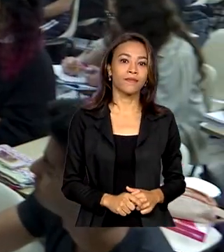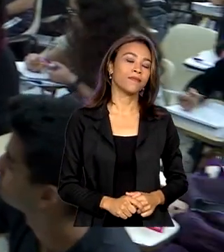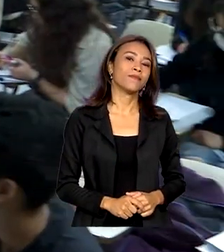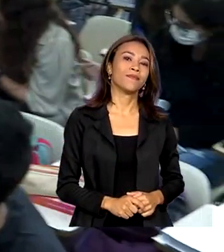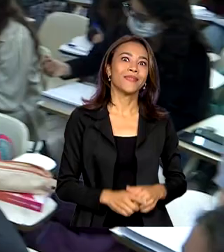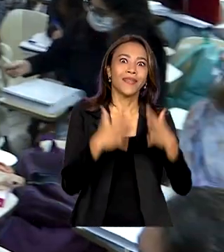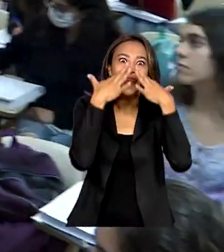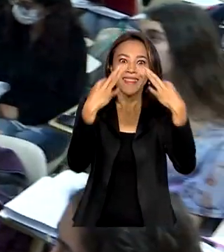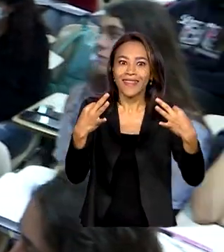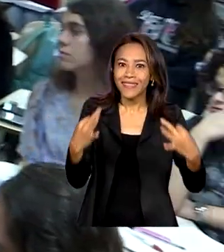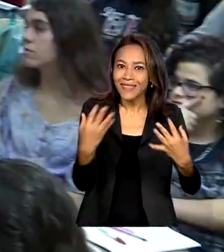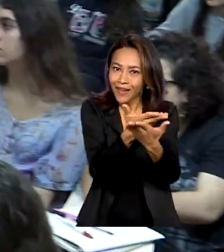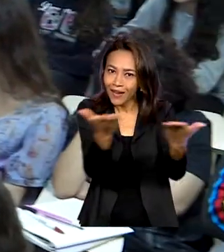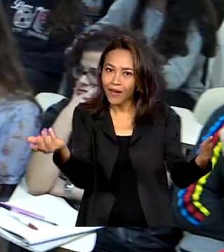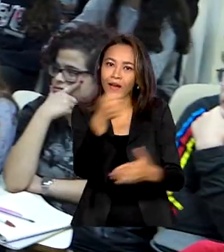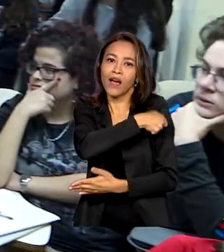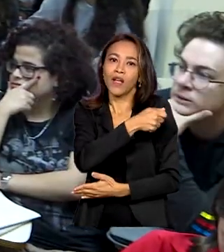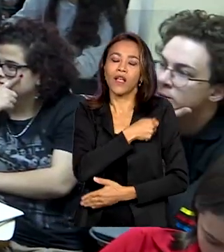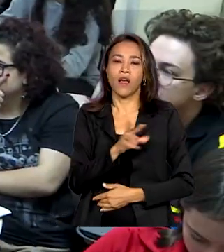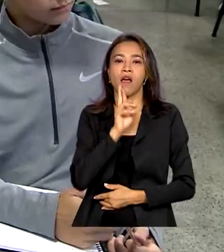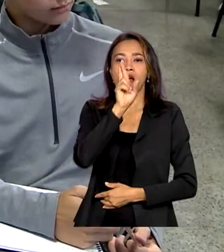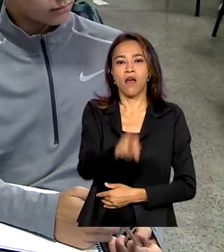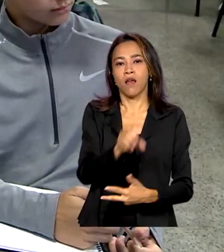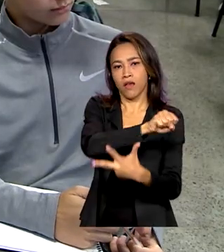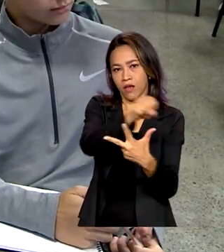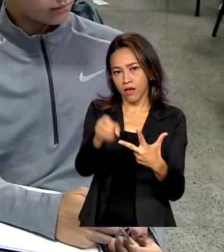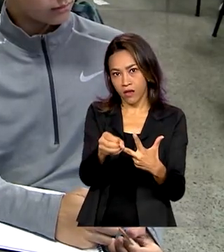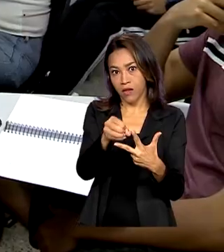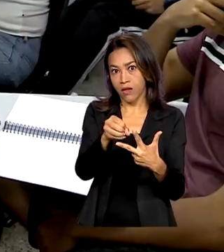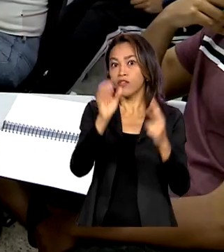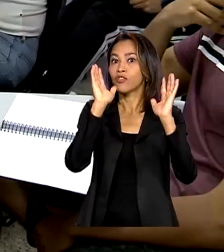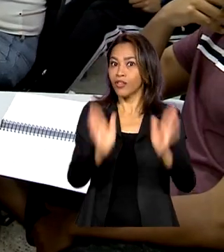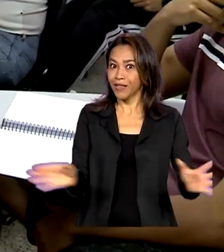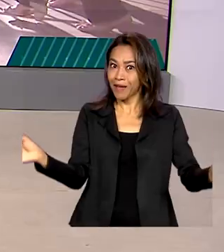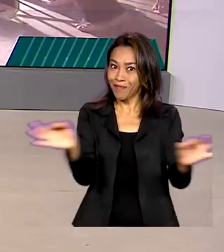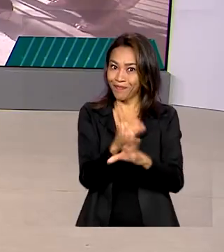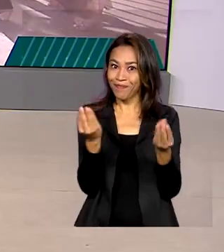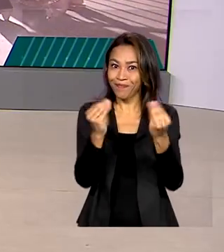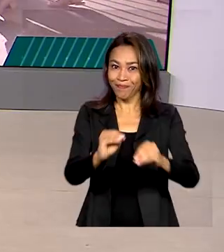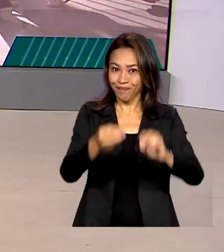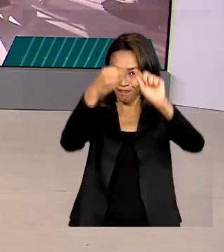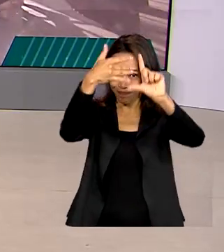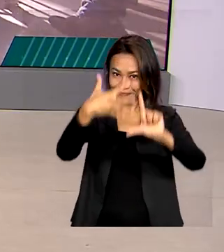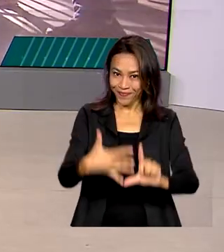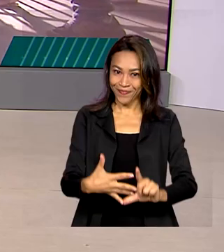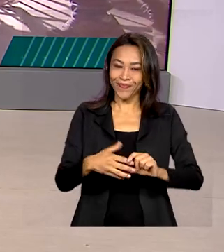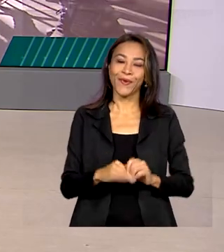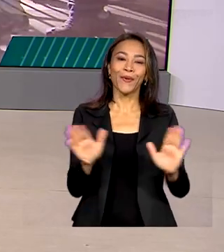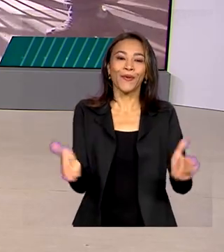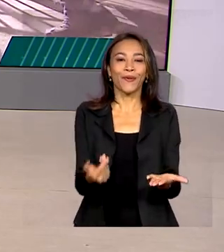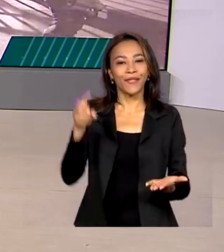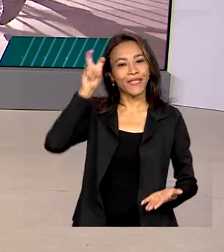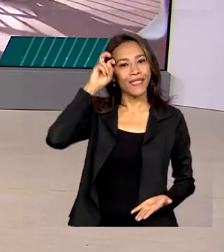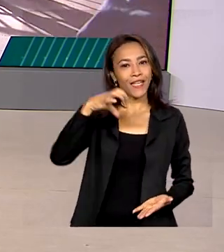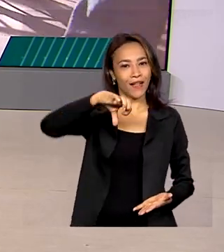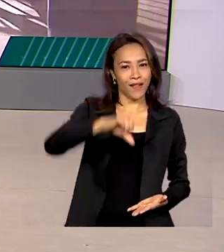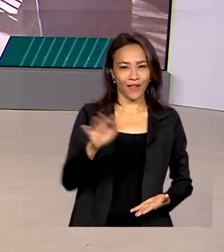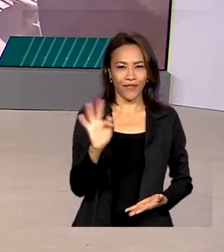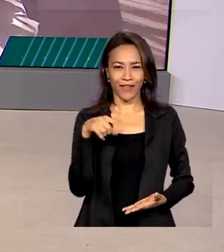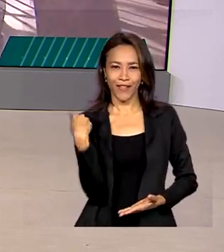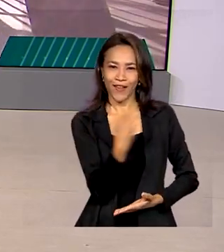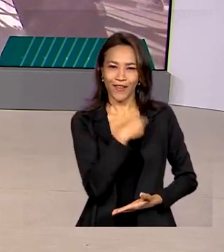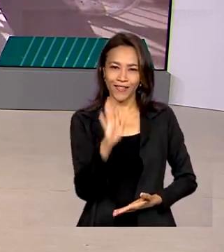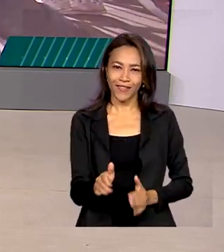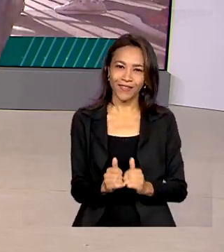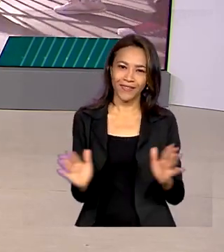E atenção estudante, resultado do Enem já está disponível. Quinta-feira, 9 de fevereiro, o Brasil